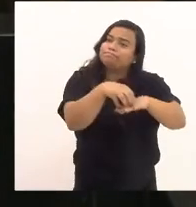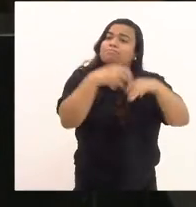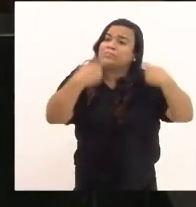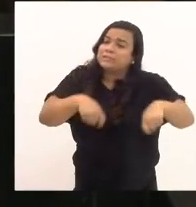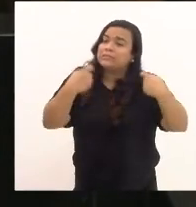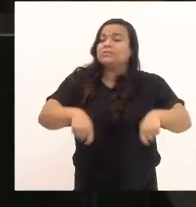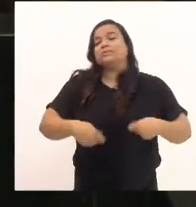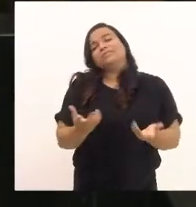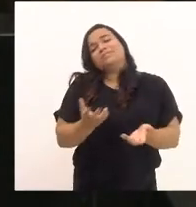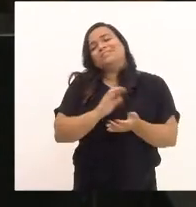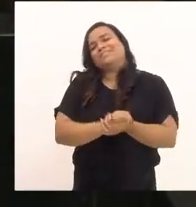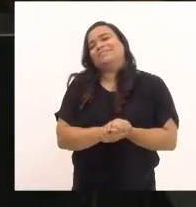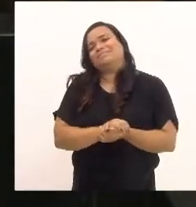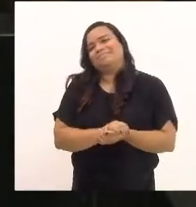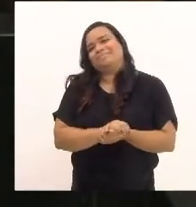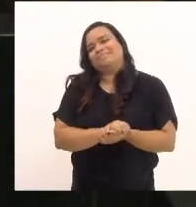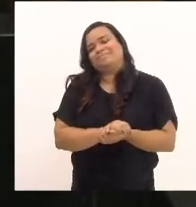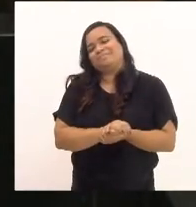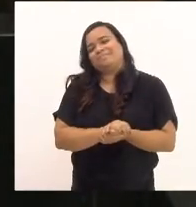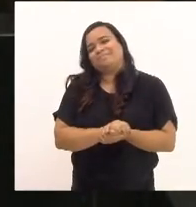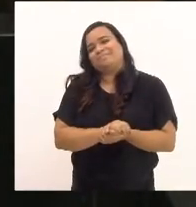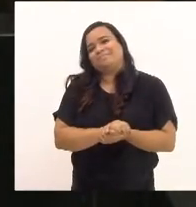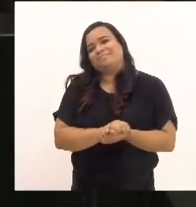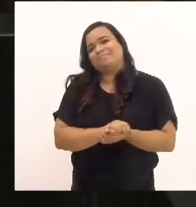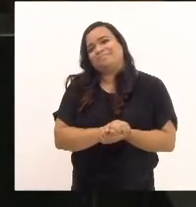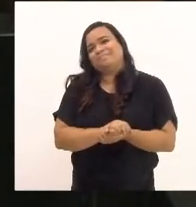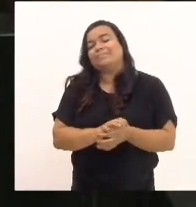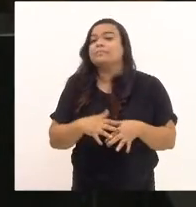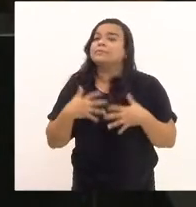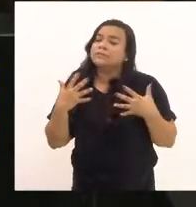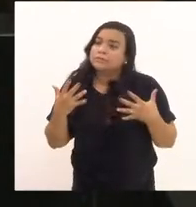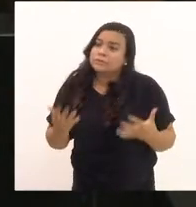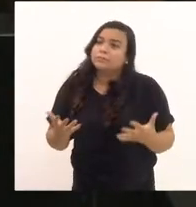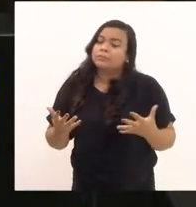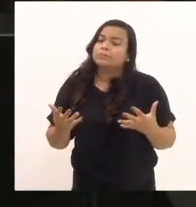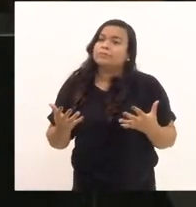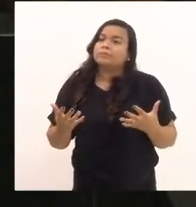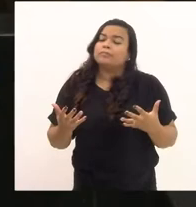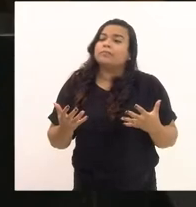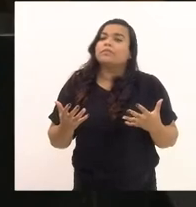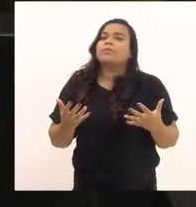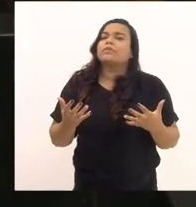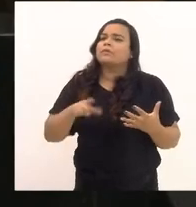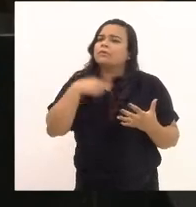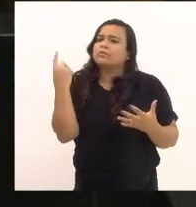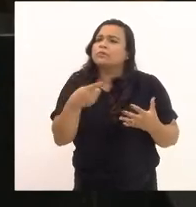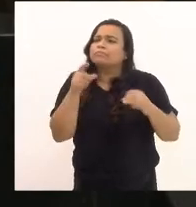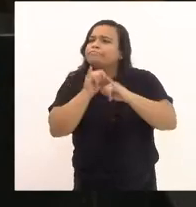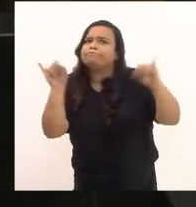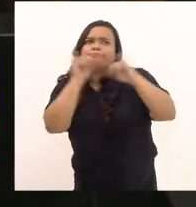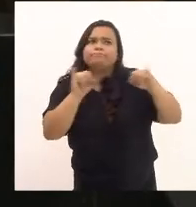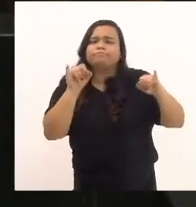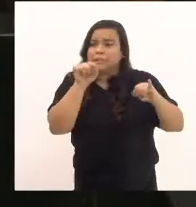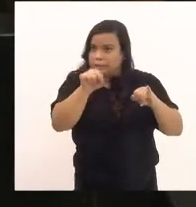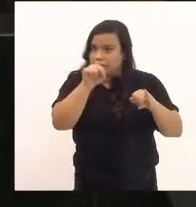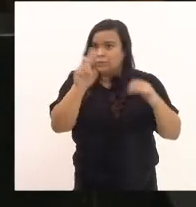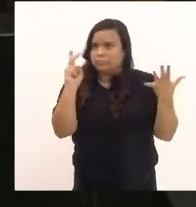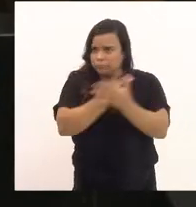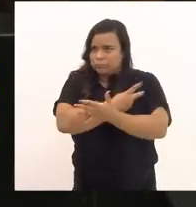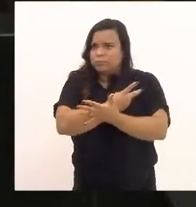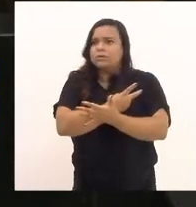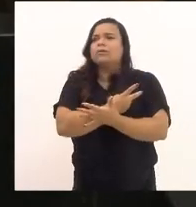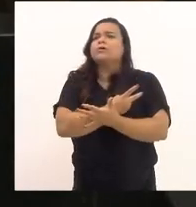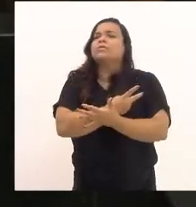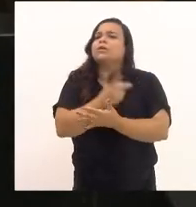Evidentemente que faz. Então, a repercussão dessa medida tem